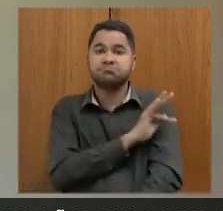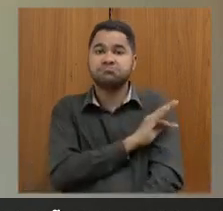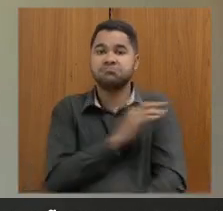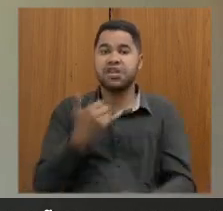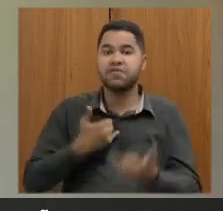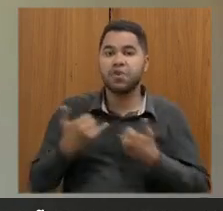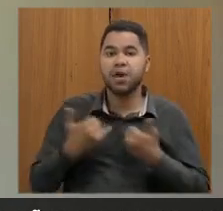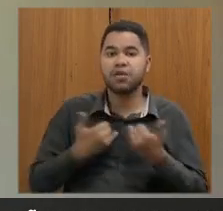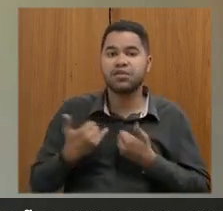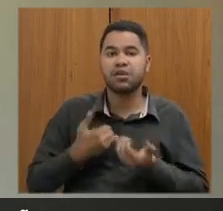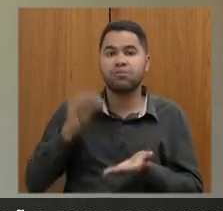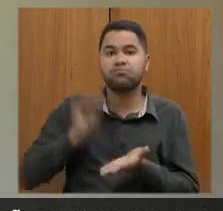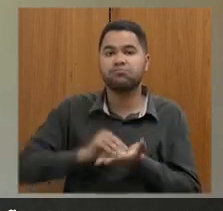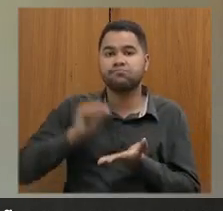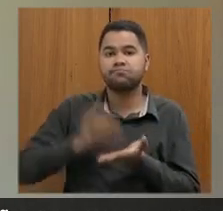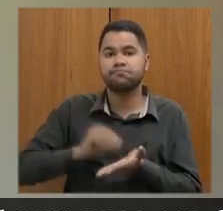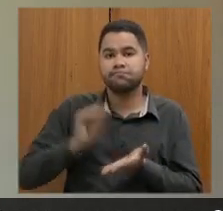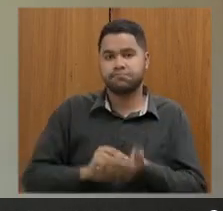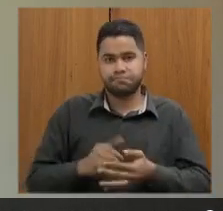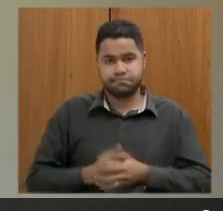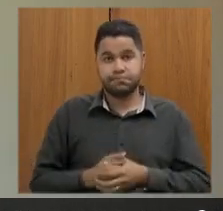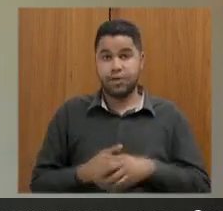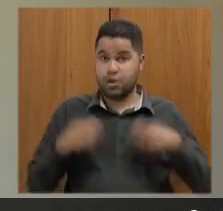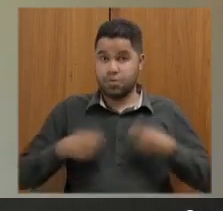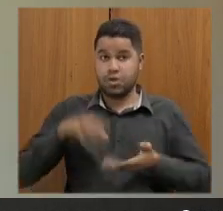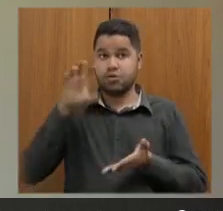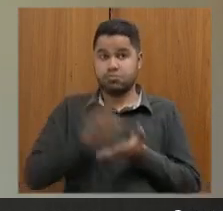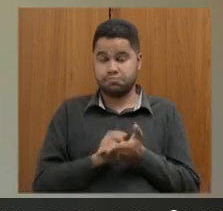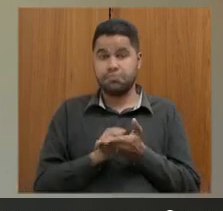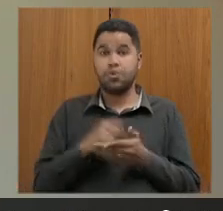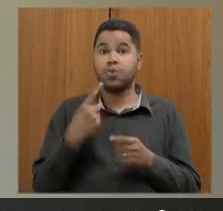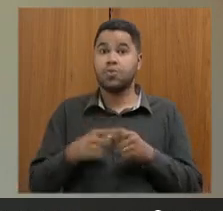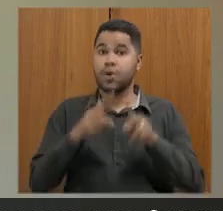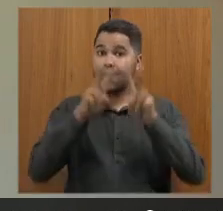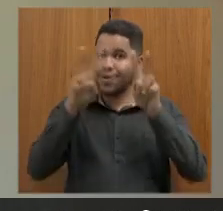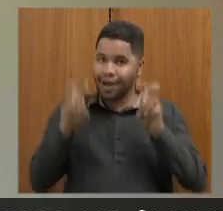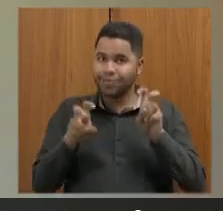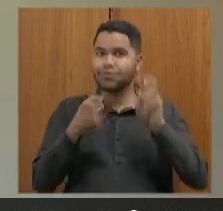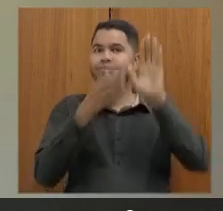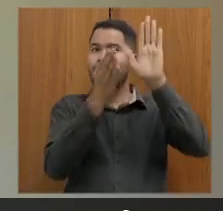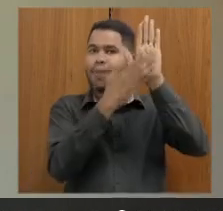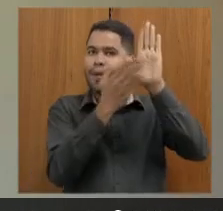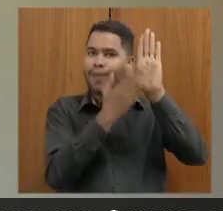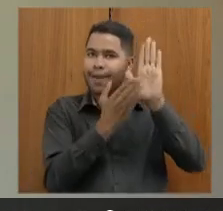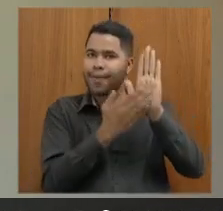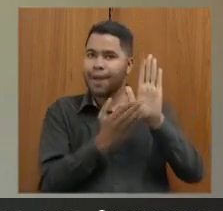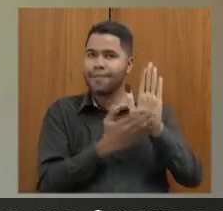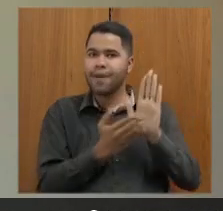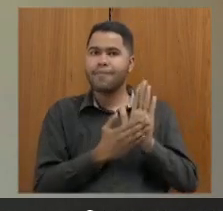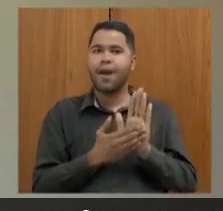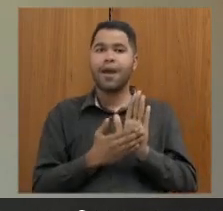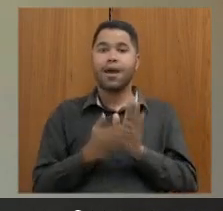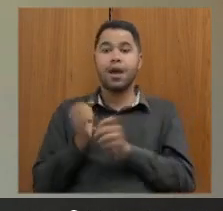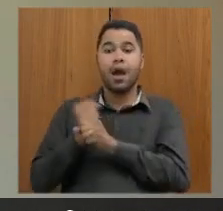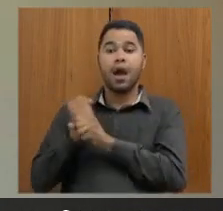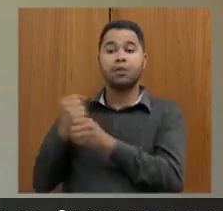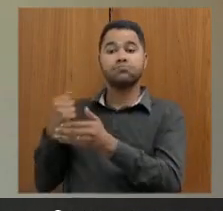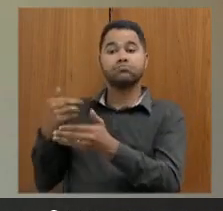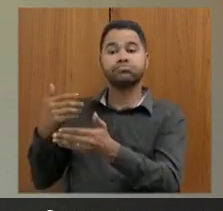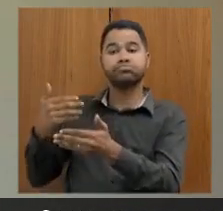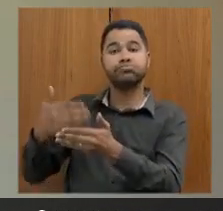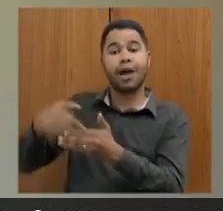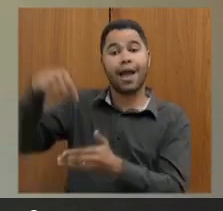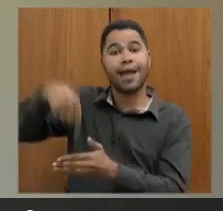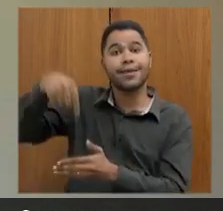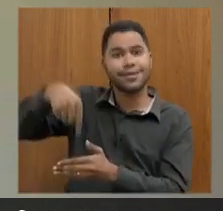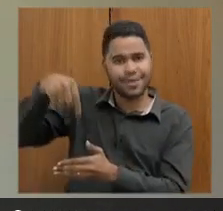informação. Então, eu preciso registrar isso porque são assuntos que foram trabalhados ao longo de todo o ano aqui